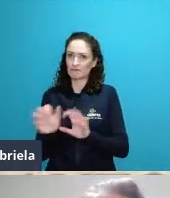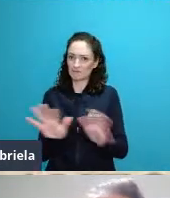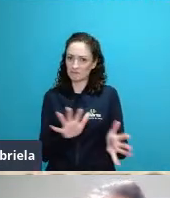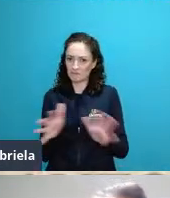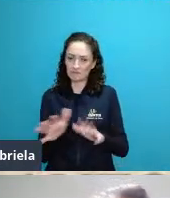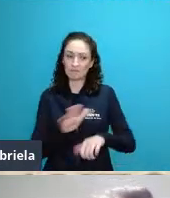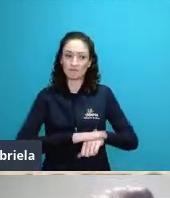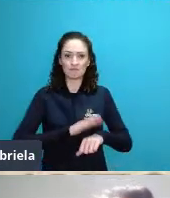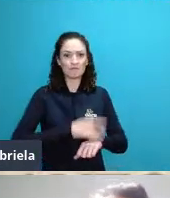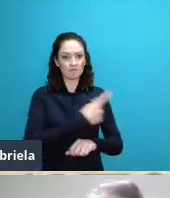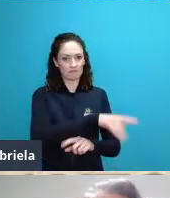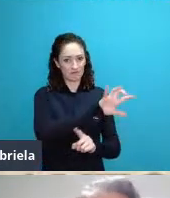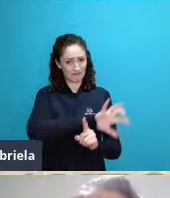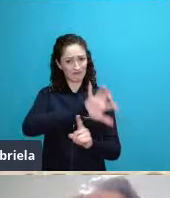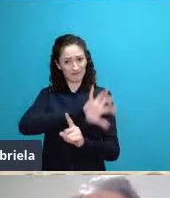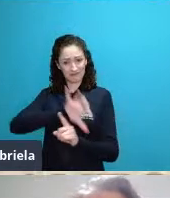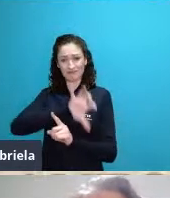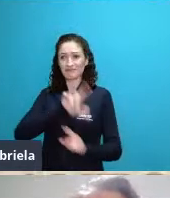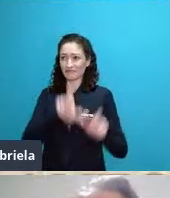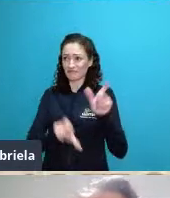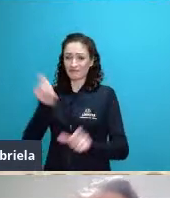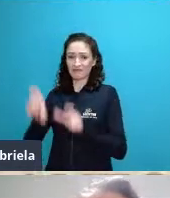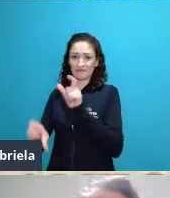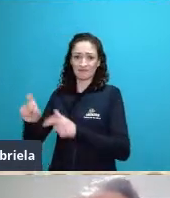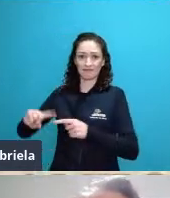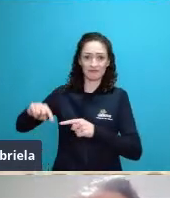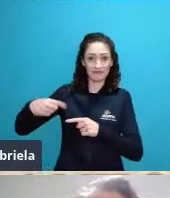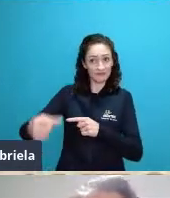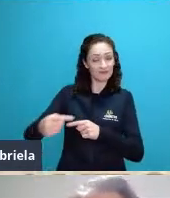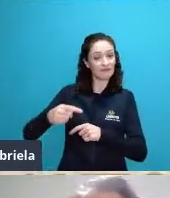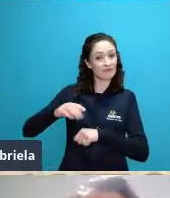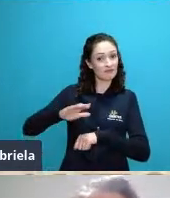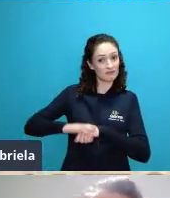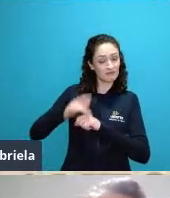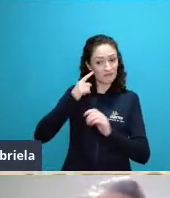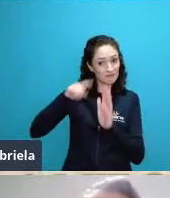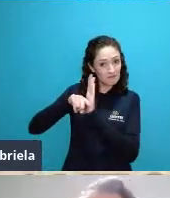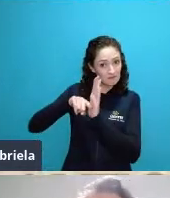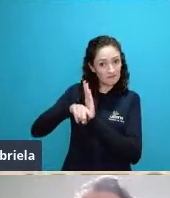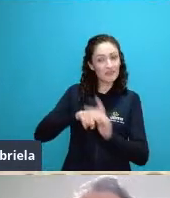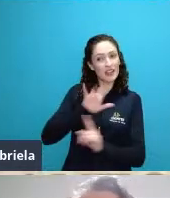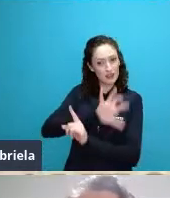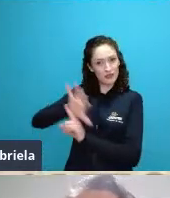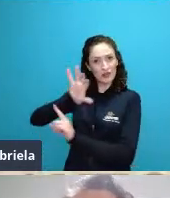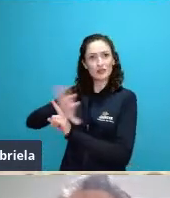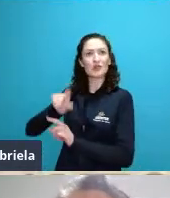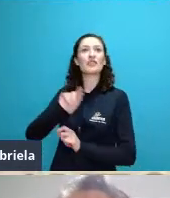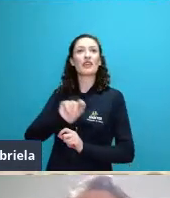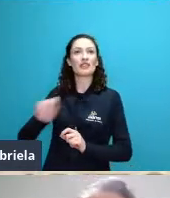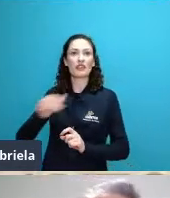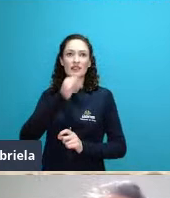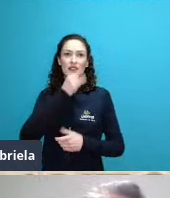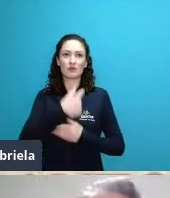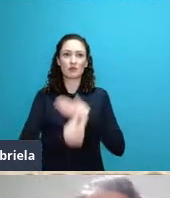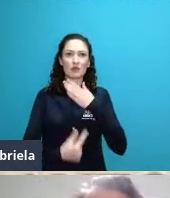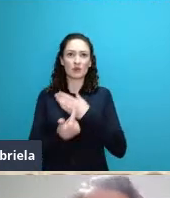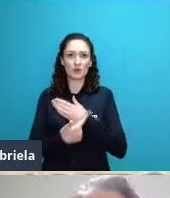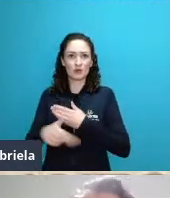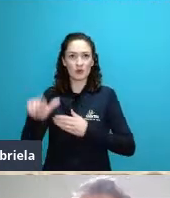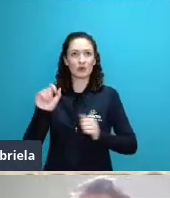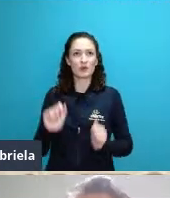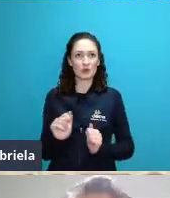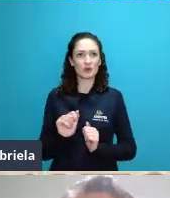ecólogos que vieram subsequentemente como o Rickles que também lançou um livro super importante A Economia da